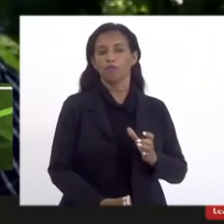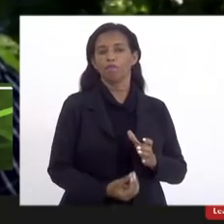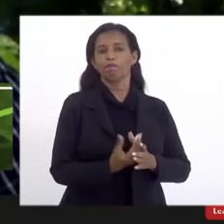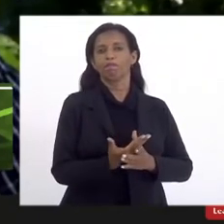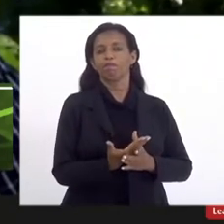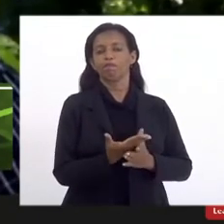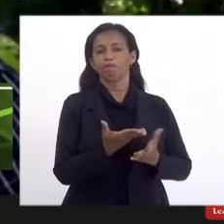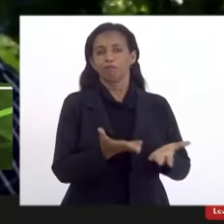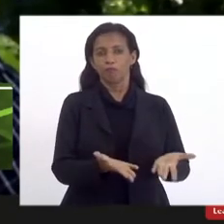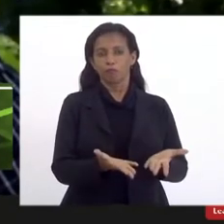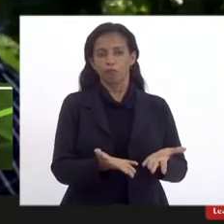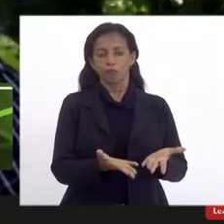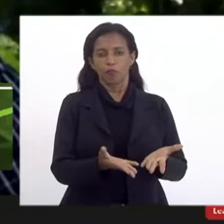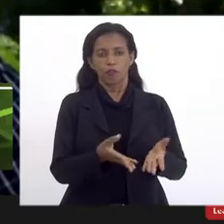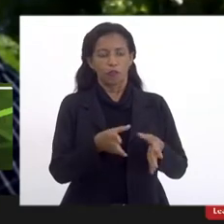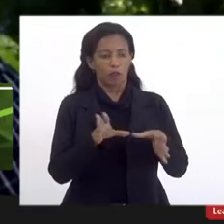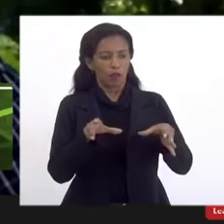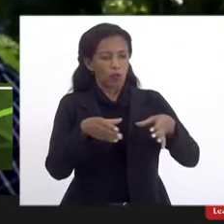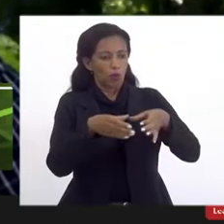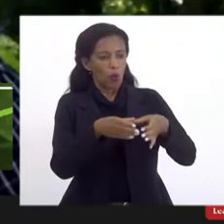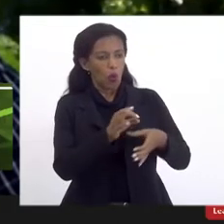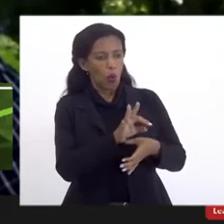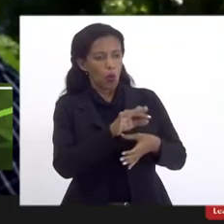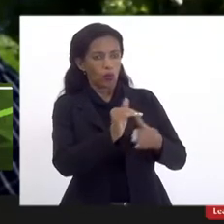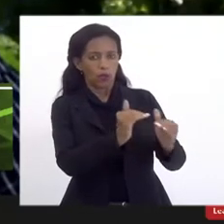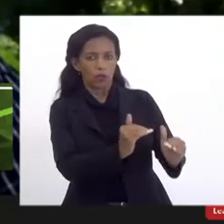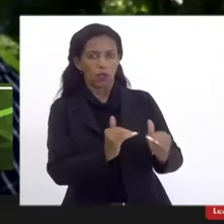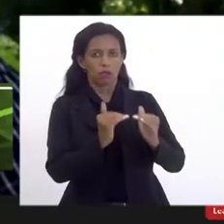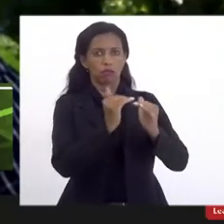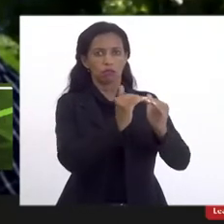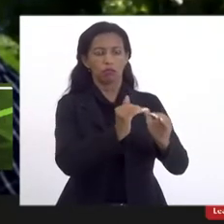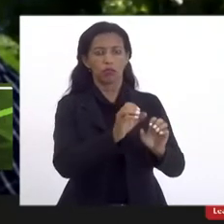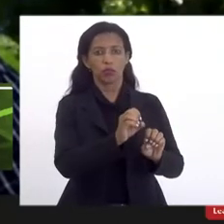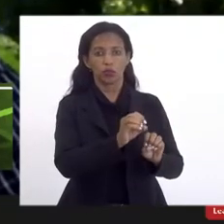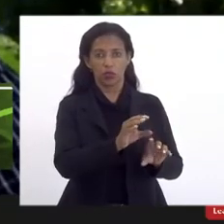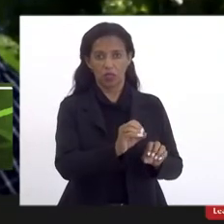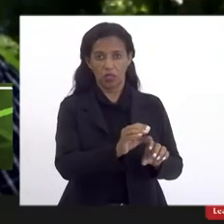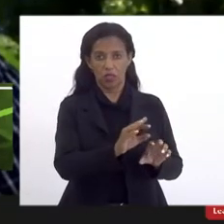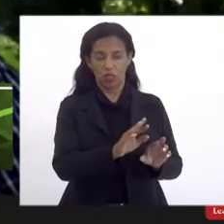levado ao nosso Conselho Superior de Ensino, o consumo.